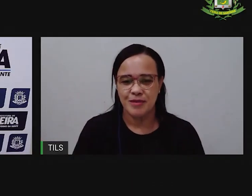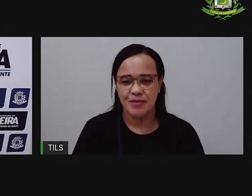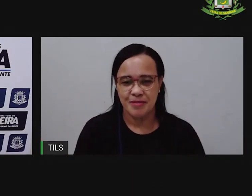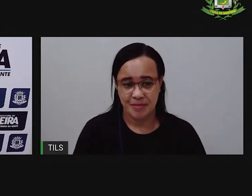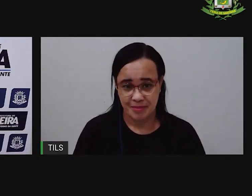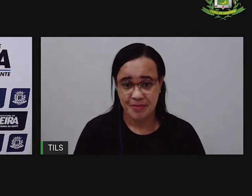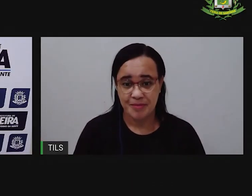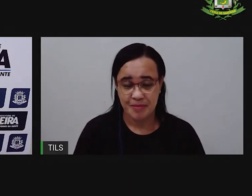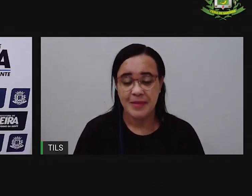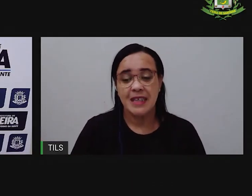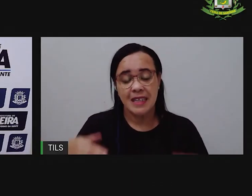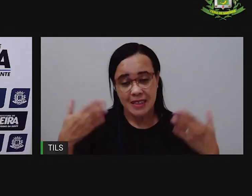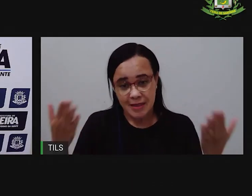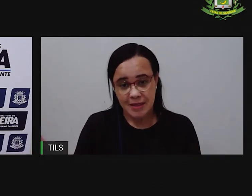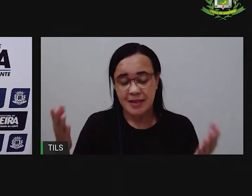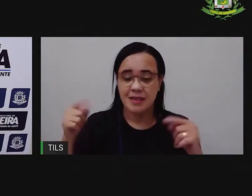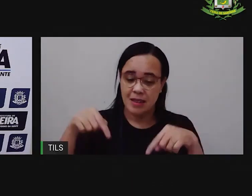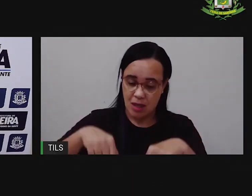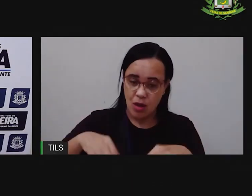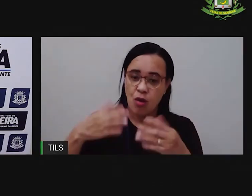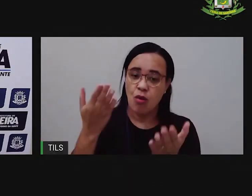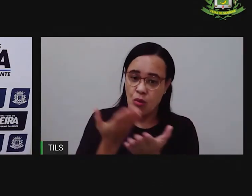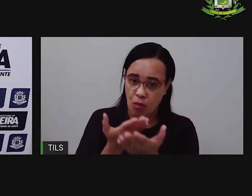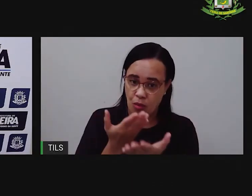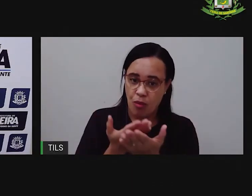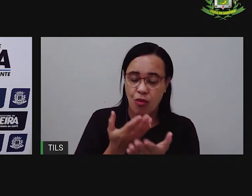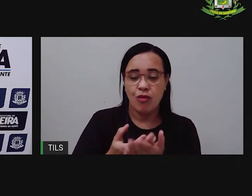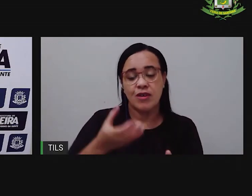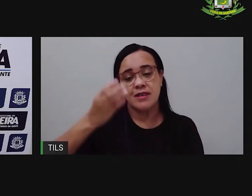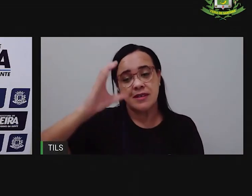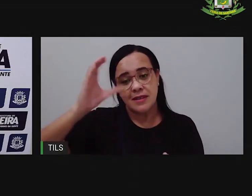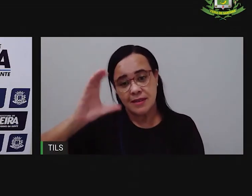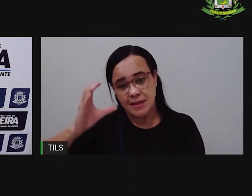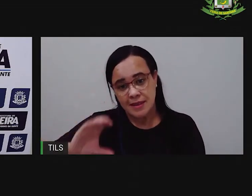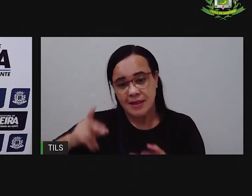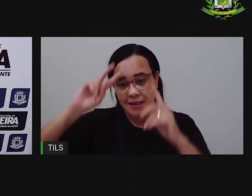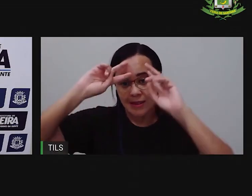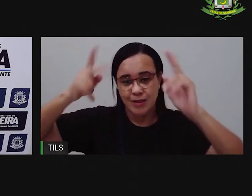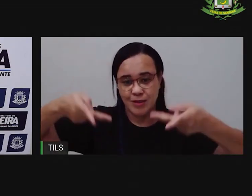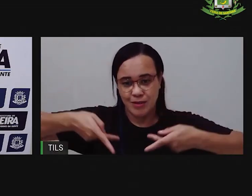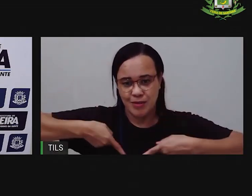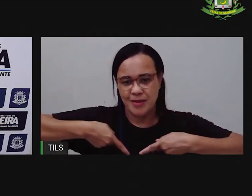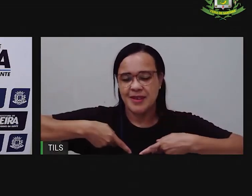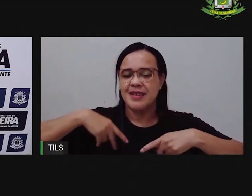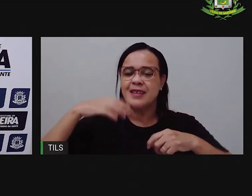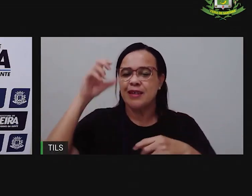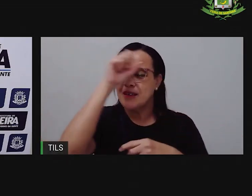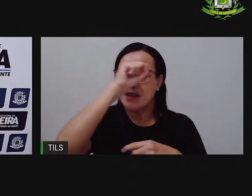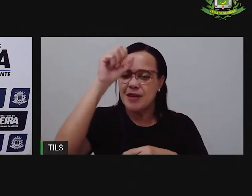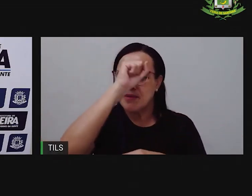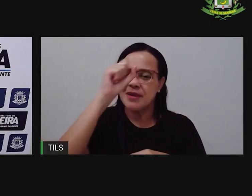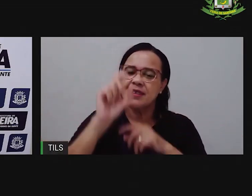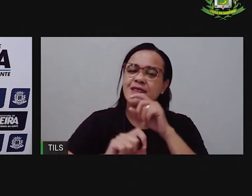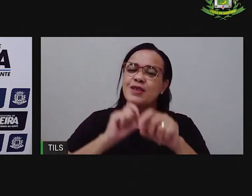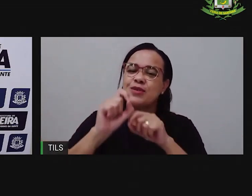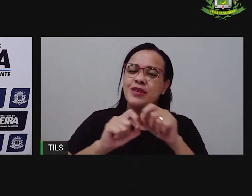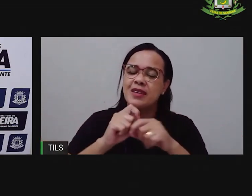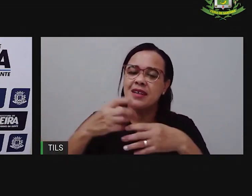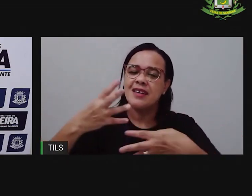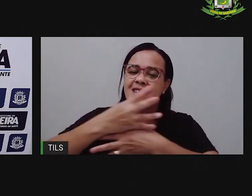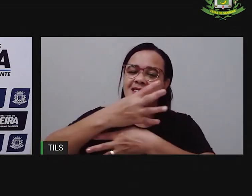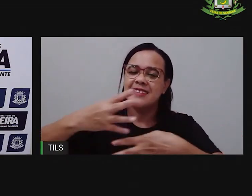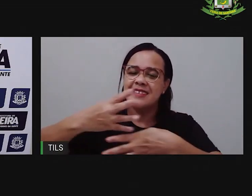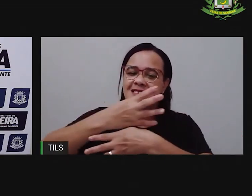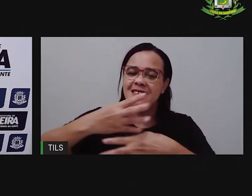Então, nessa aula de hoje, de Ciências Humanas, a gente falou um pouco sobre minha cidade. Vimos que